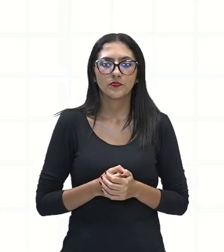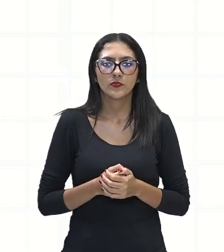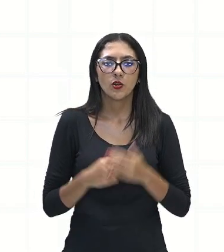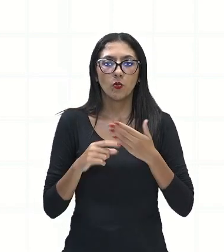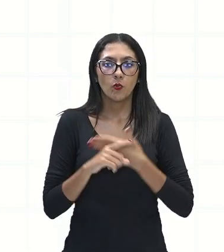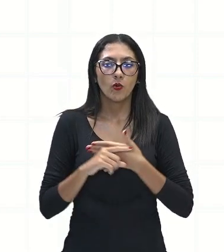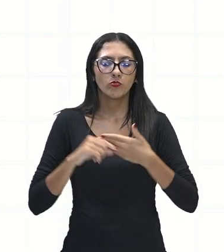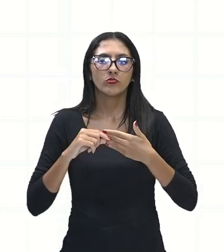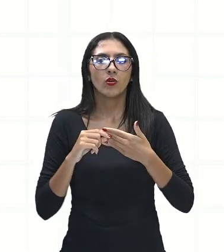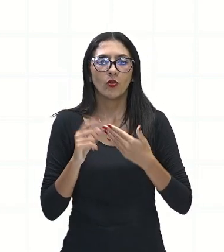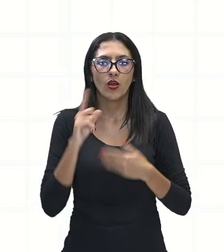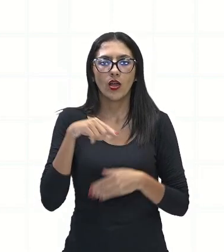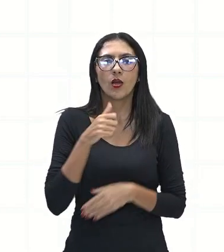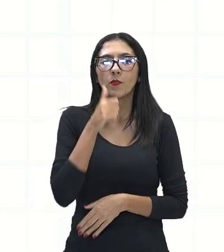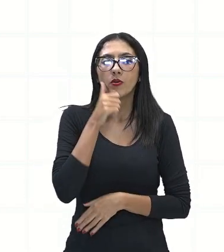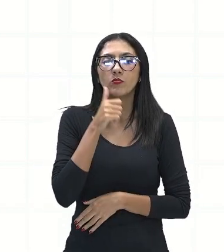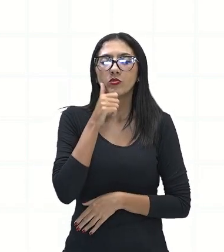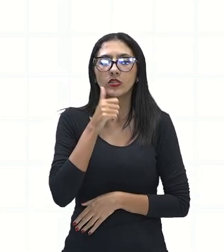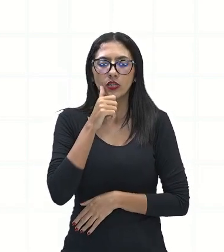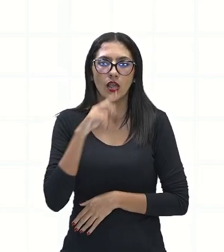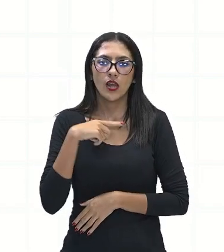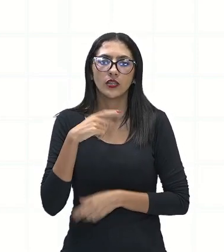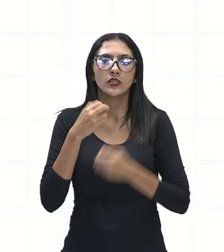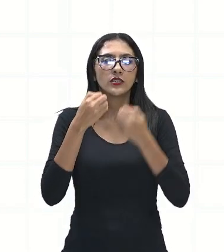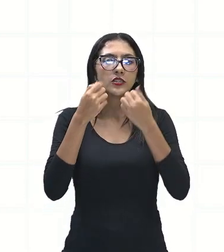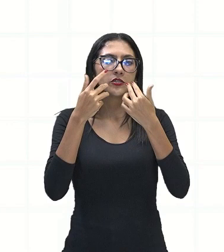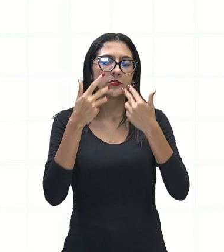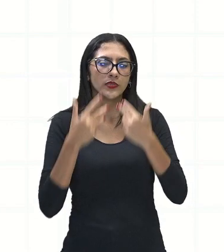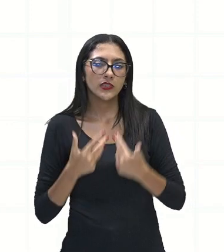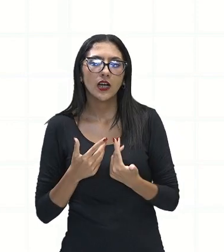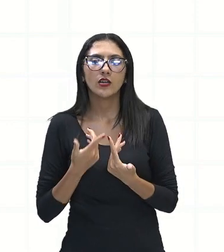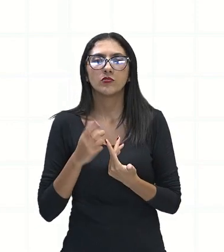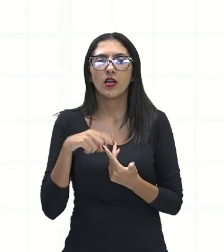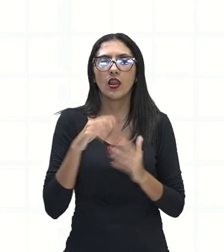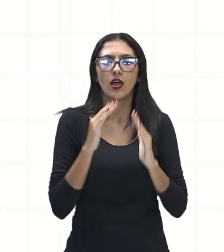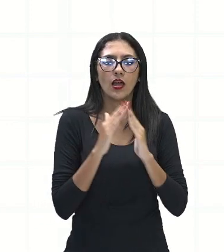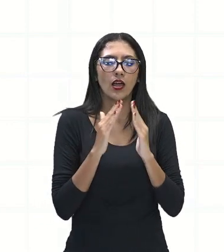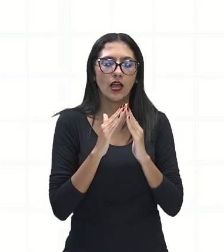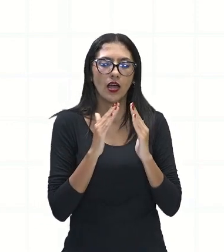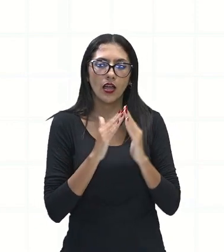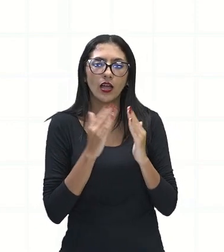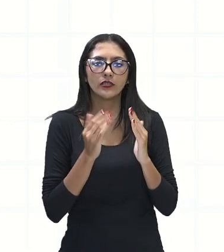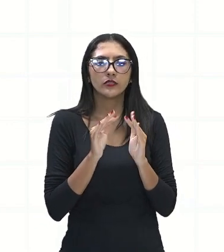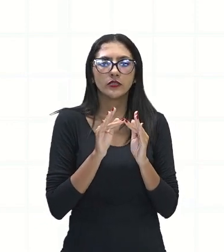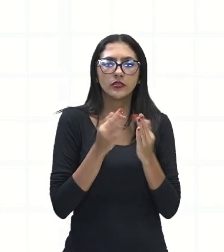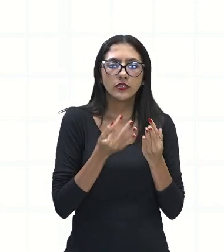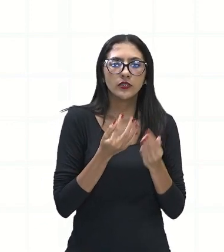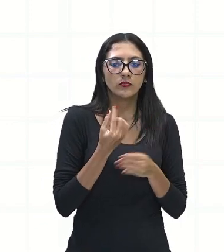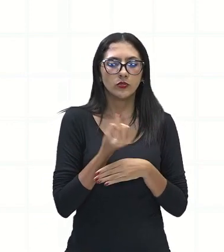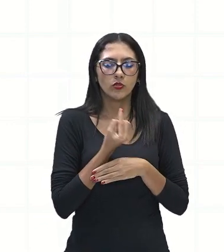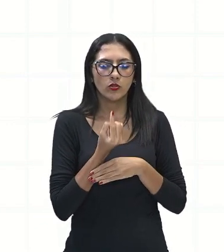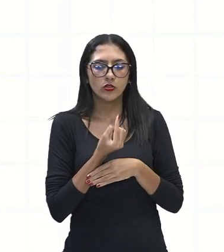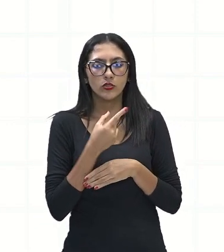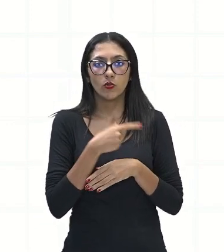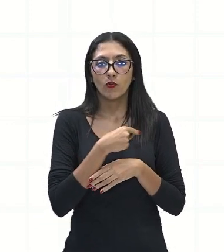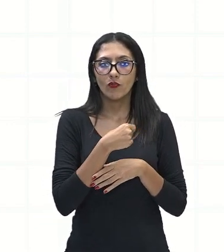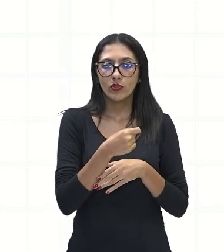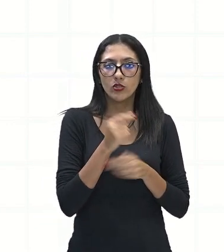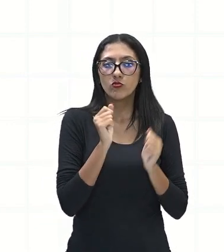ela tem um filhinho pequeno, que ela mora alugado e que ela ganha pouco, né? Nesse primeiro